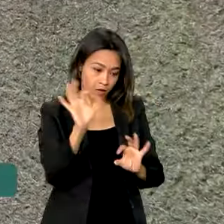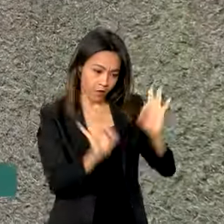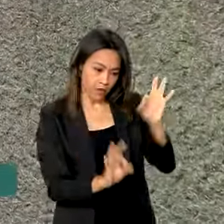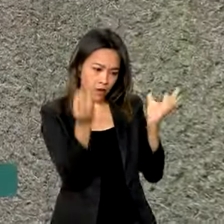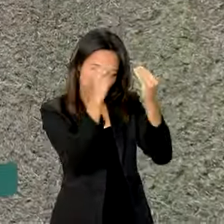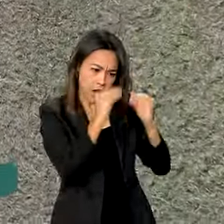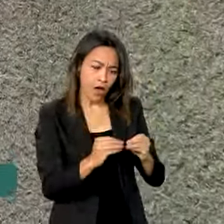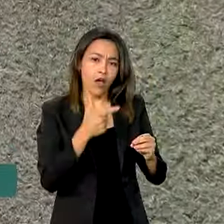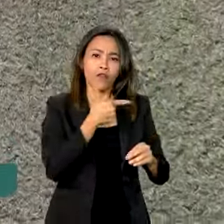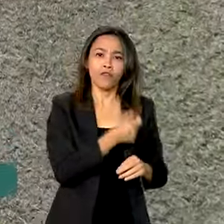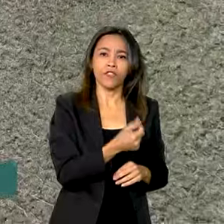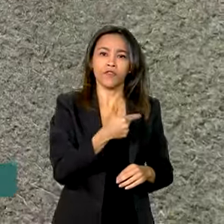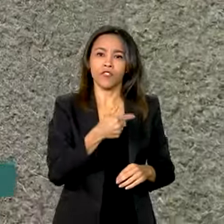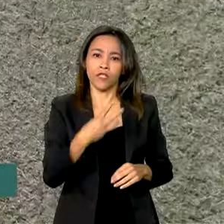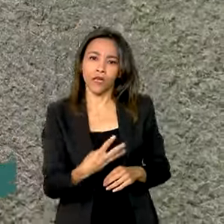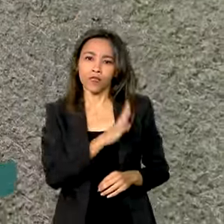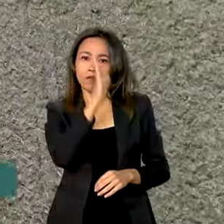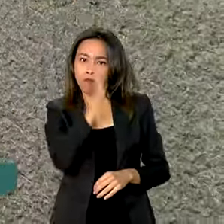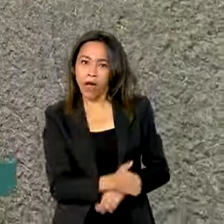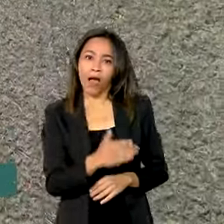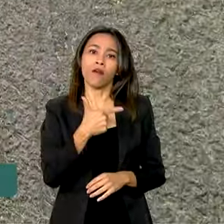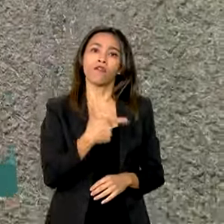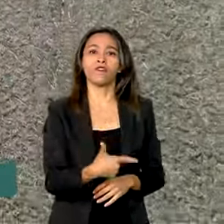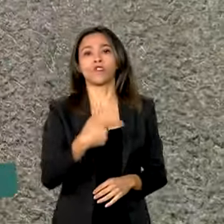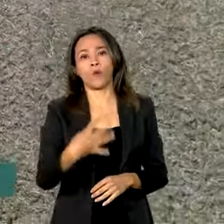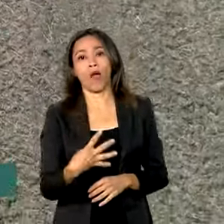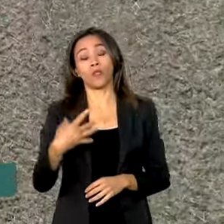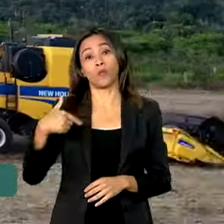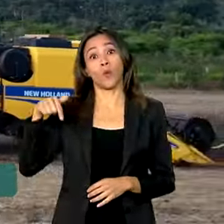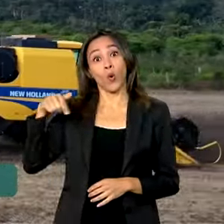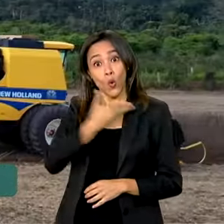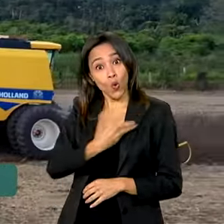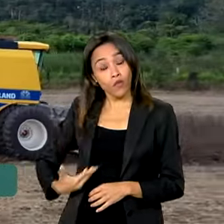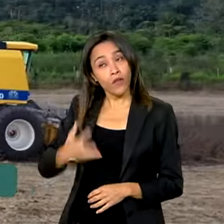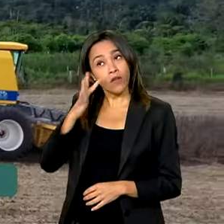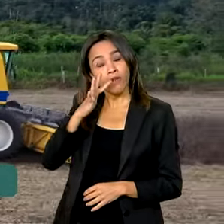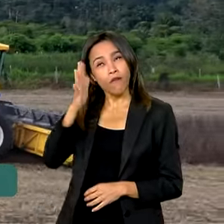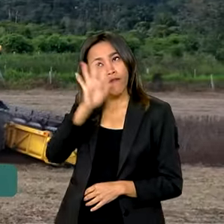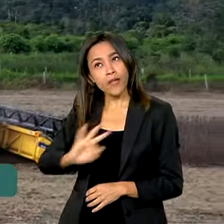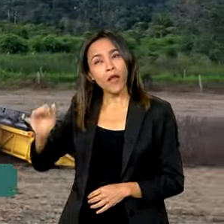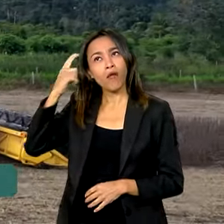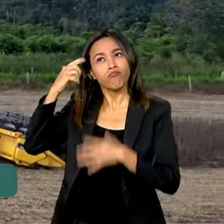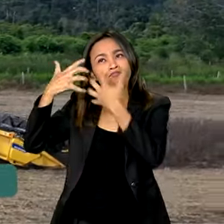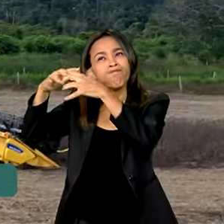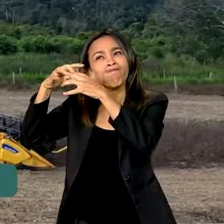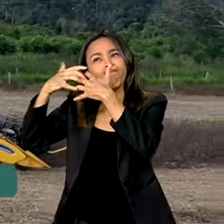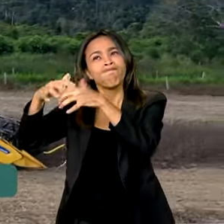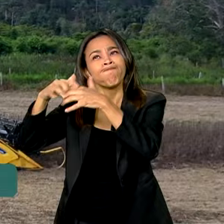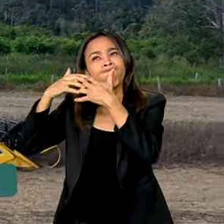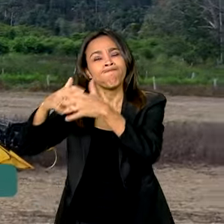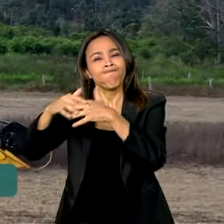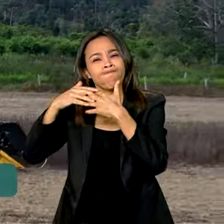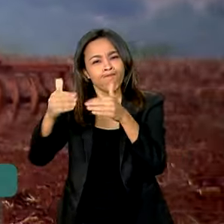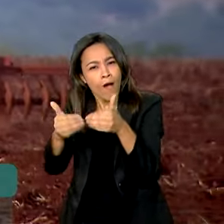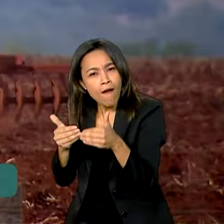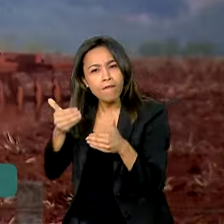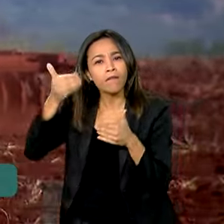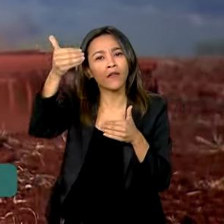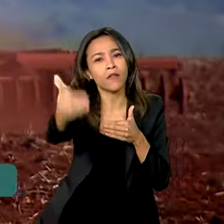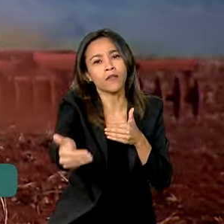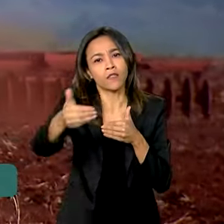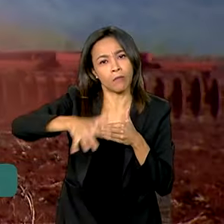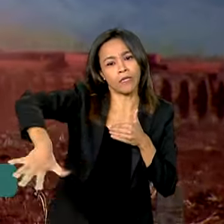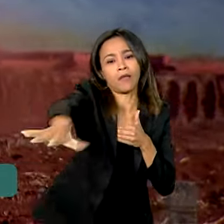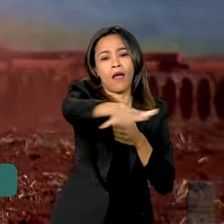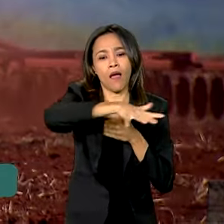-2024 mudou a forma de o governo federal pensar nos avanços para o setor agropecuário. É que